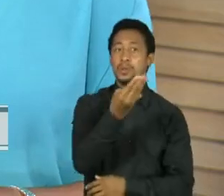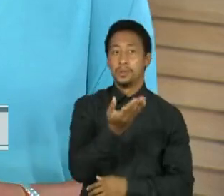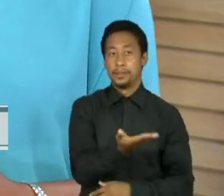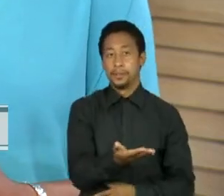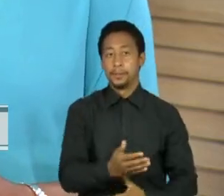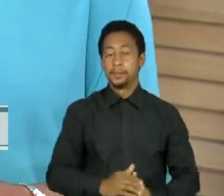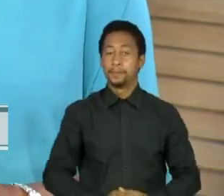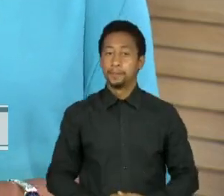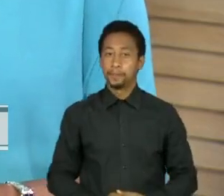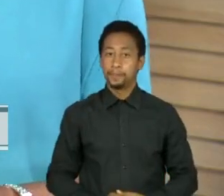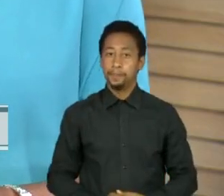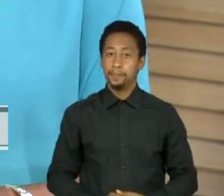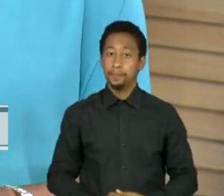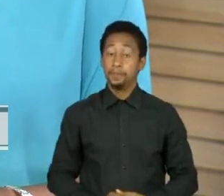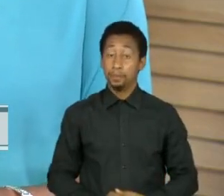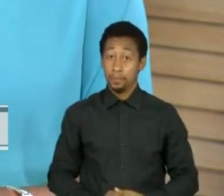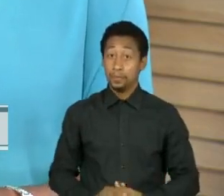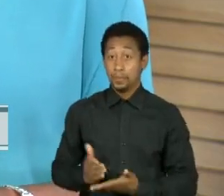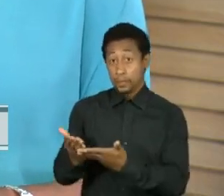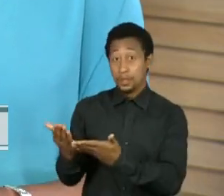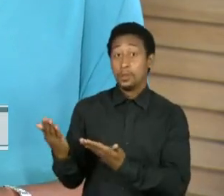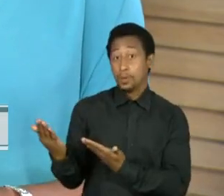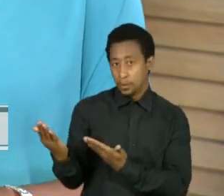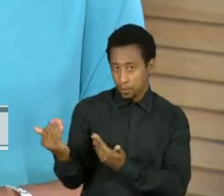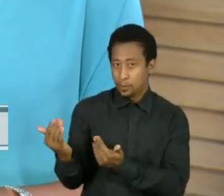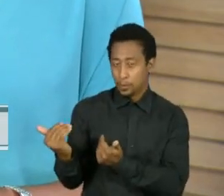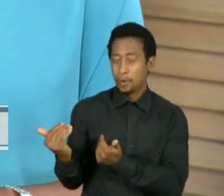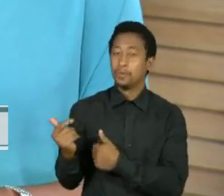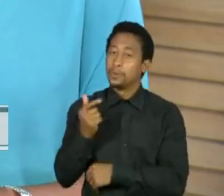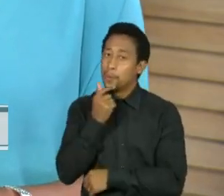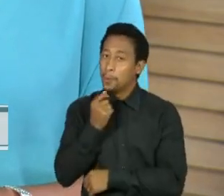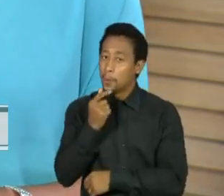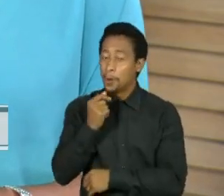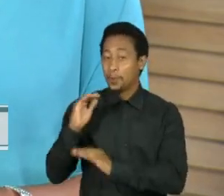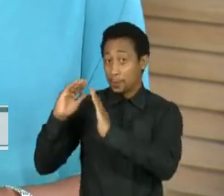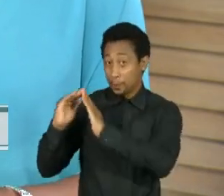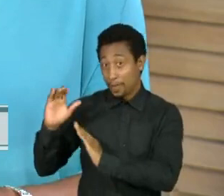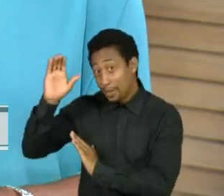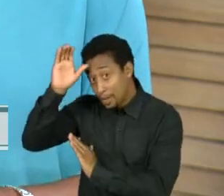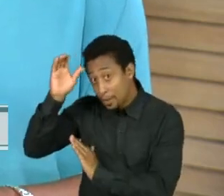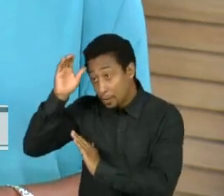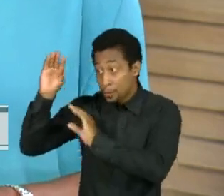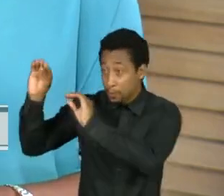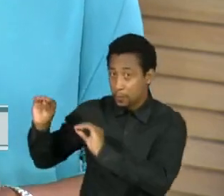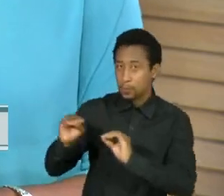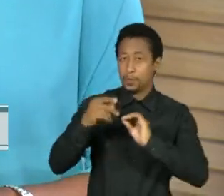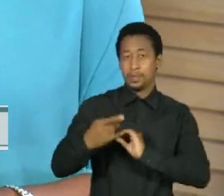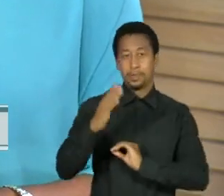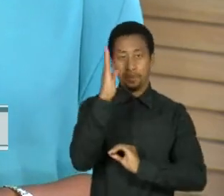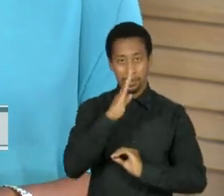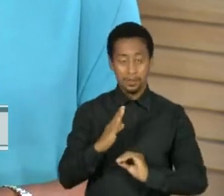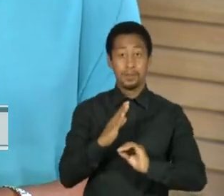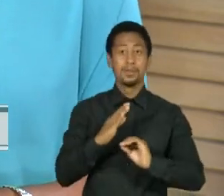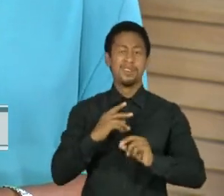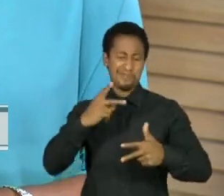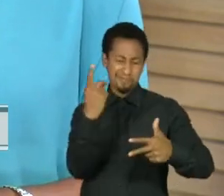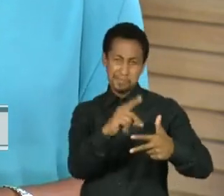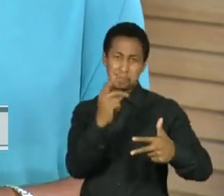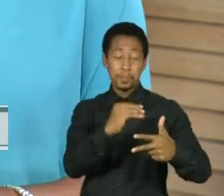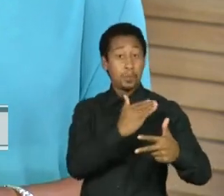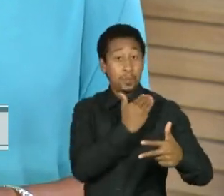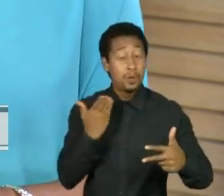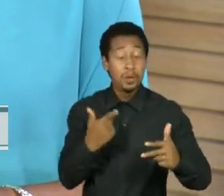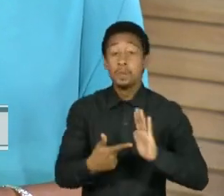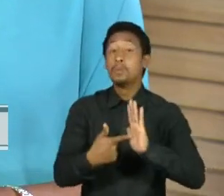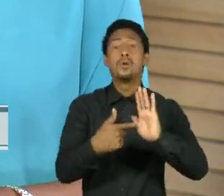O que o assassinato do jovem refugiado congolês Moísmo Geni diz a respeito da sociedade em que vivemos?